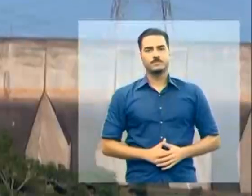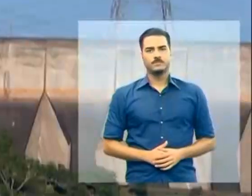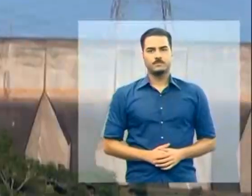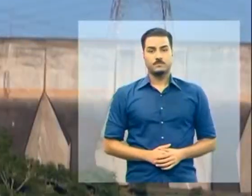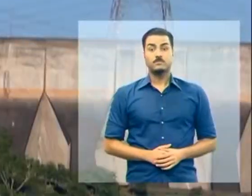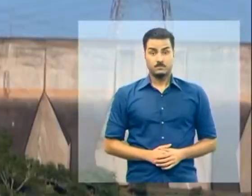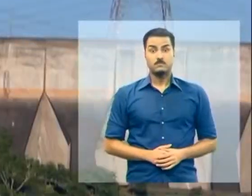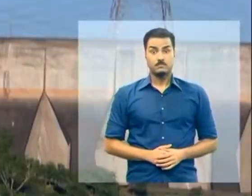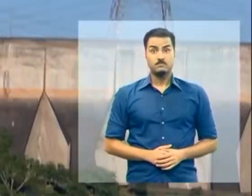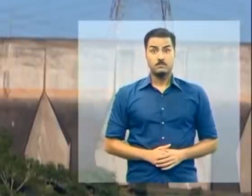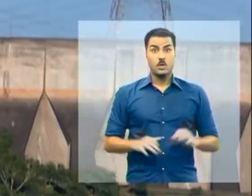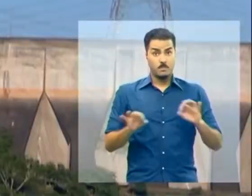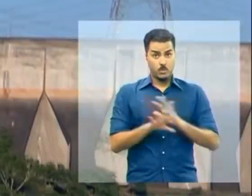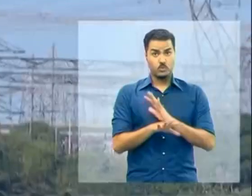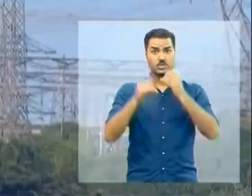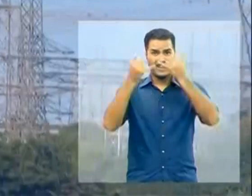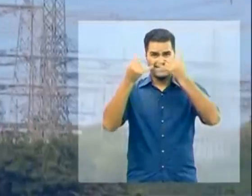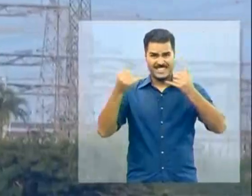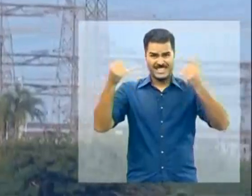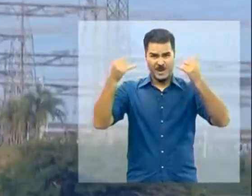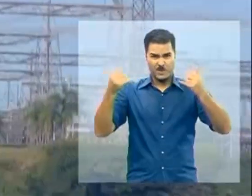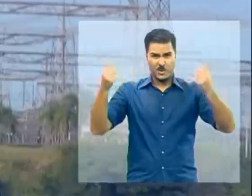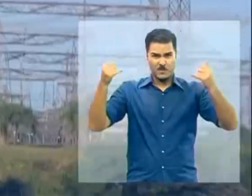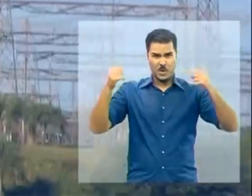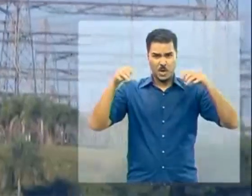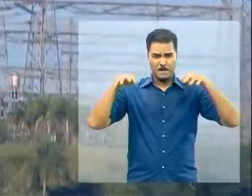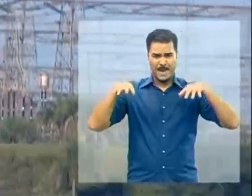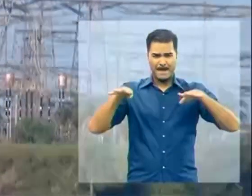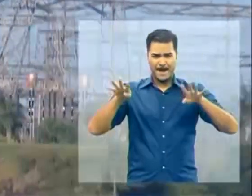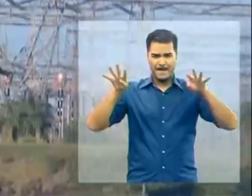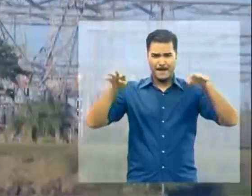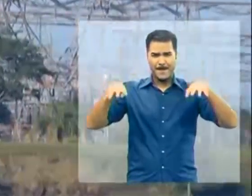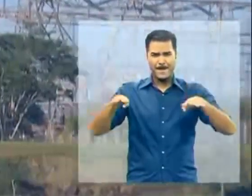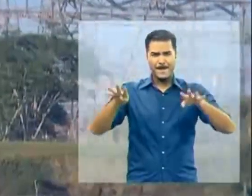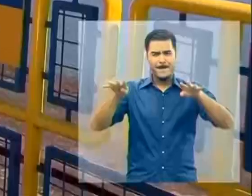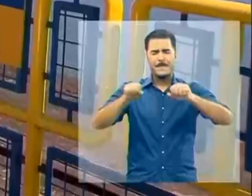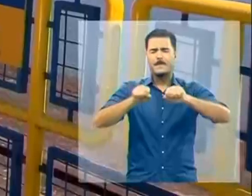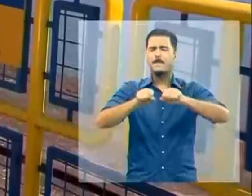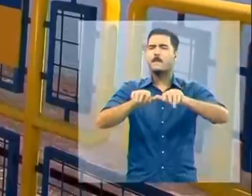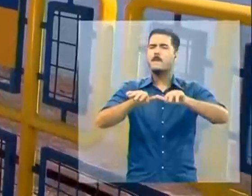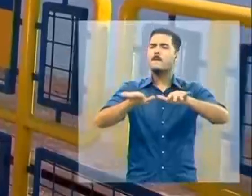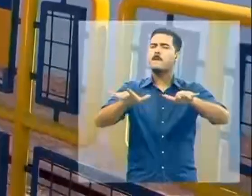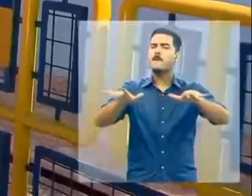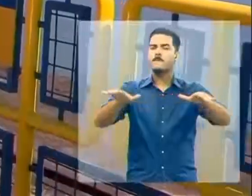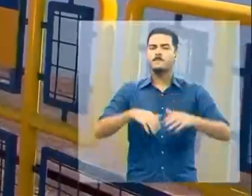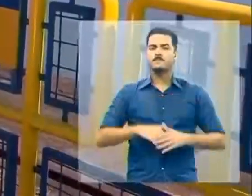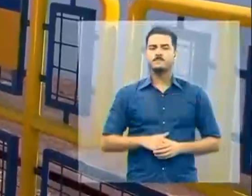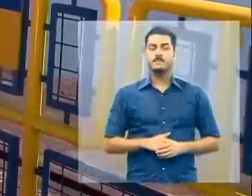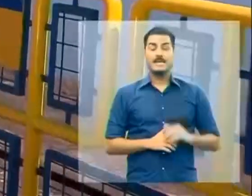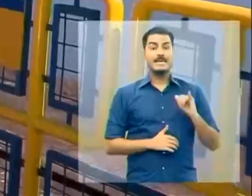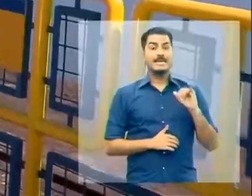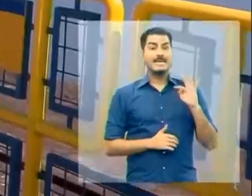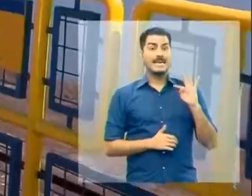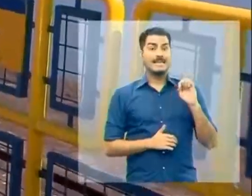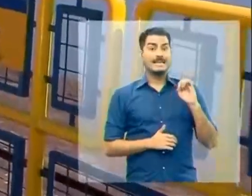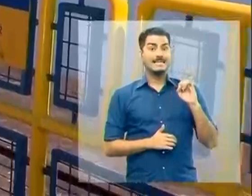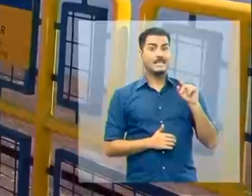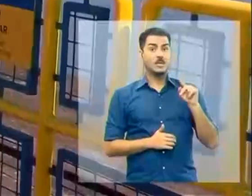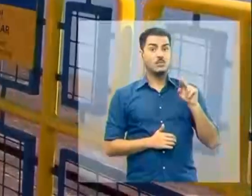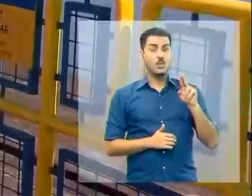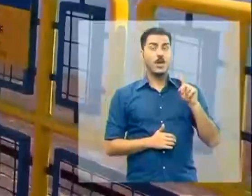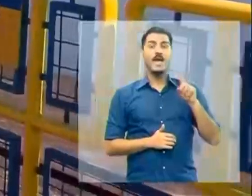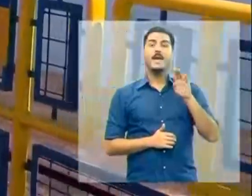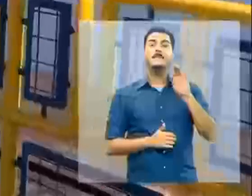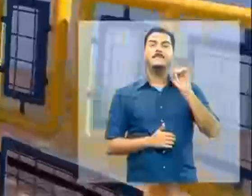Depois, fios e cabos distribuem essa energia para a população. A usina de Itaipu é binacional. De um